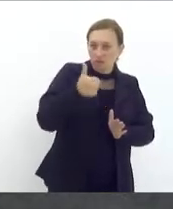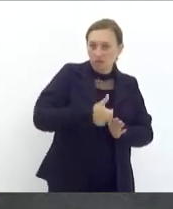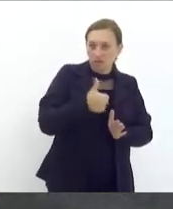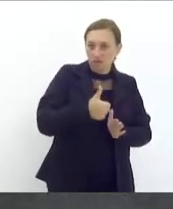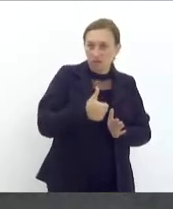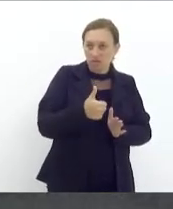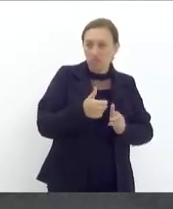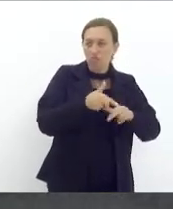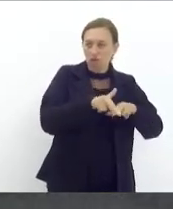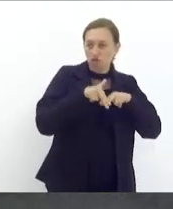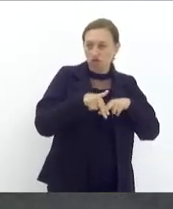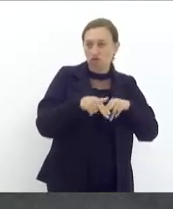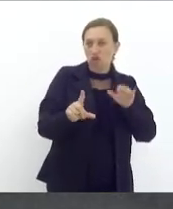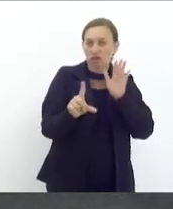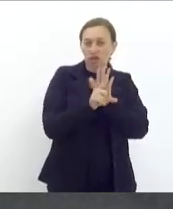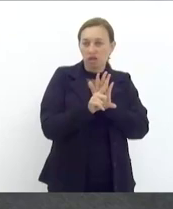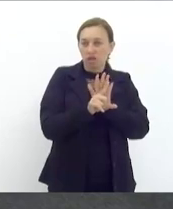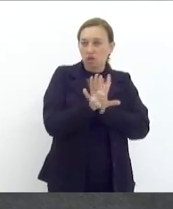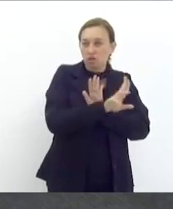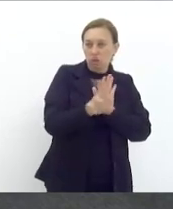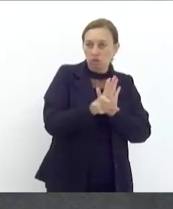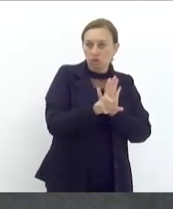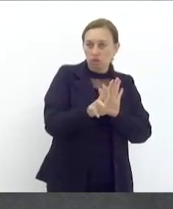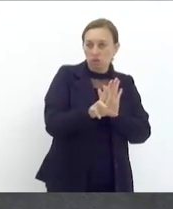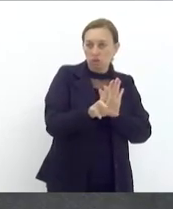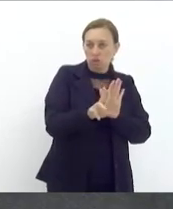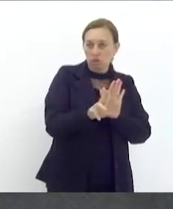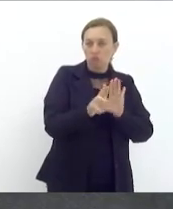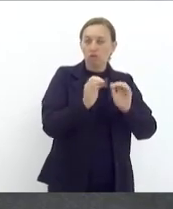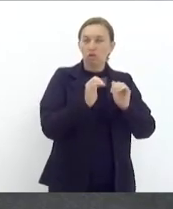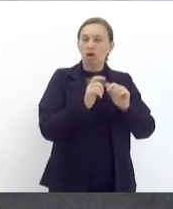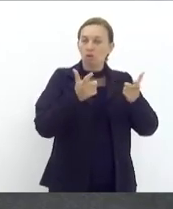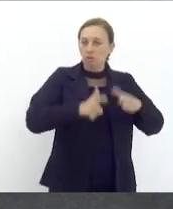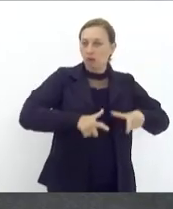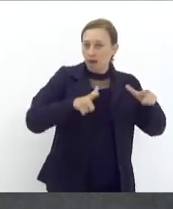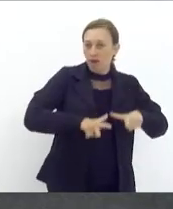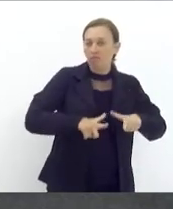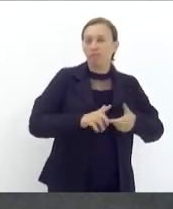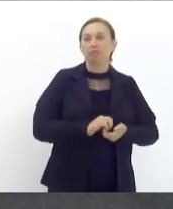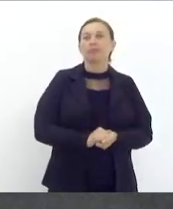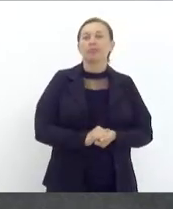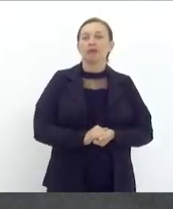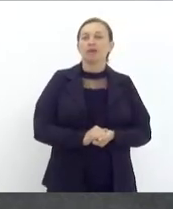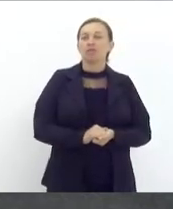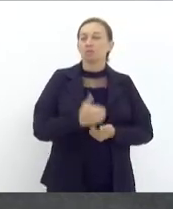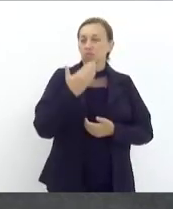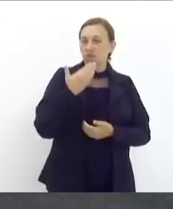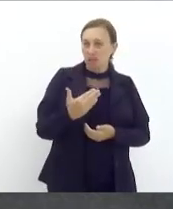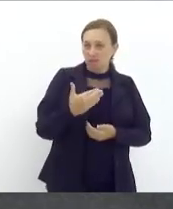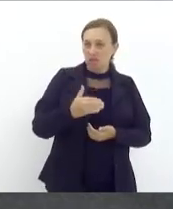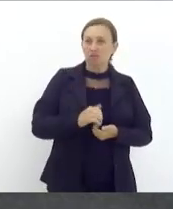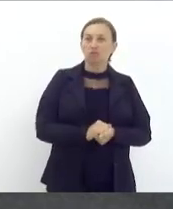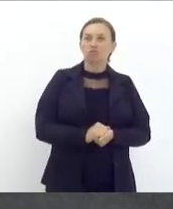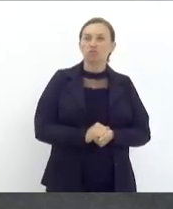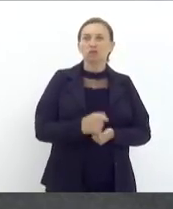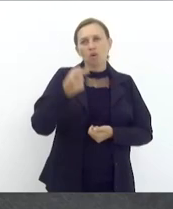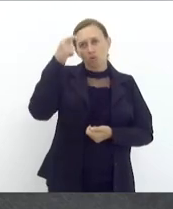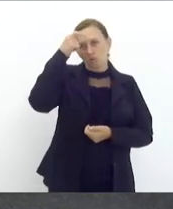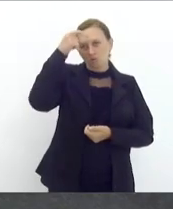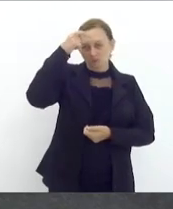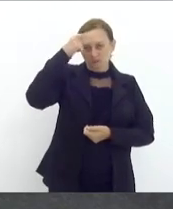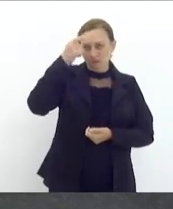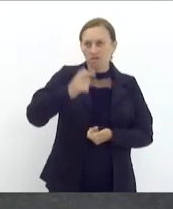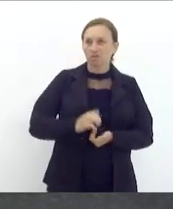a gente vai dar uma nova nomenclatura ao estádio. E fica aqui o meu apelo para que a gente chegue a um consenso